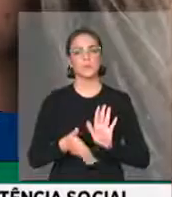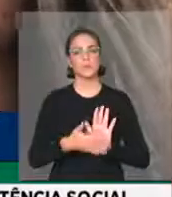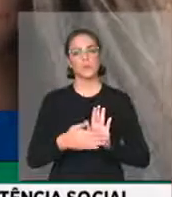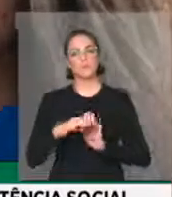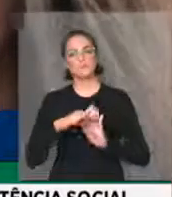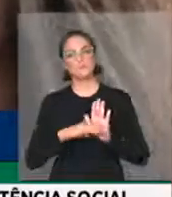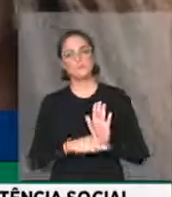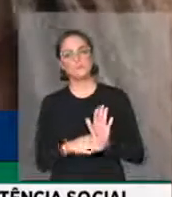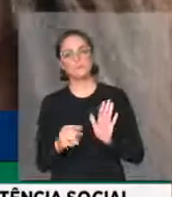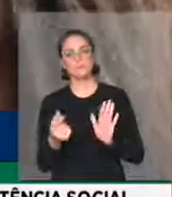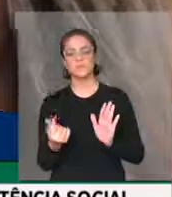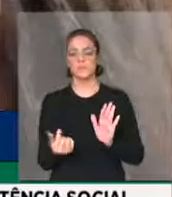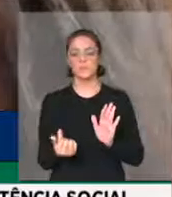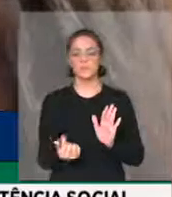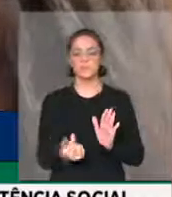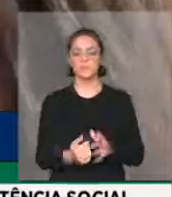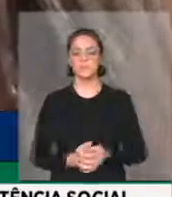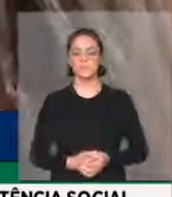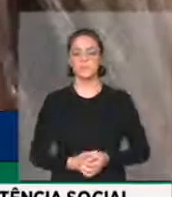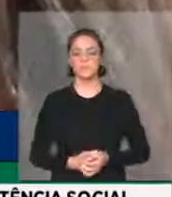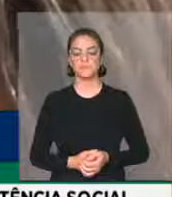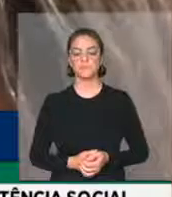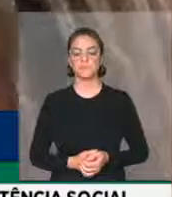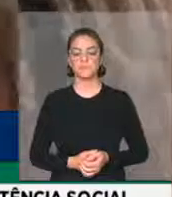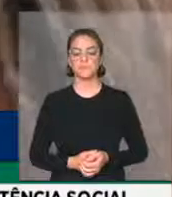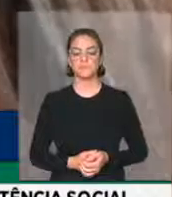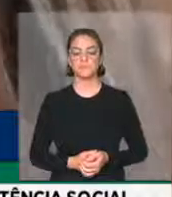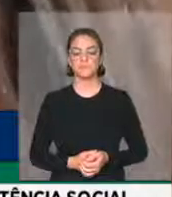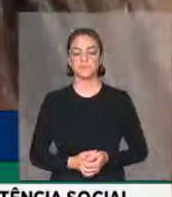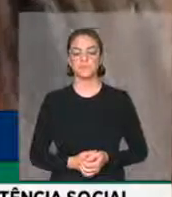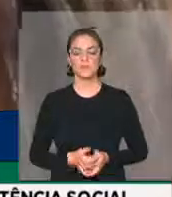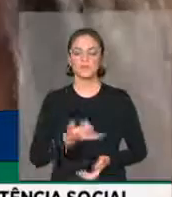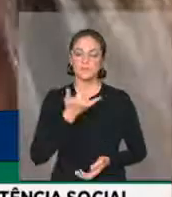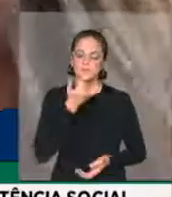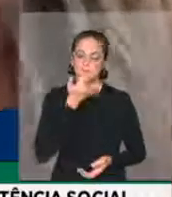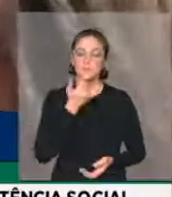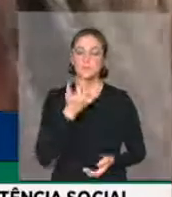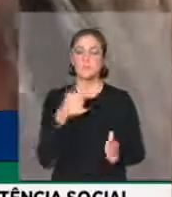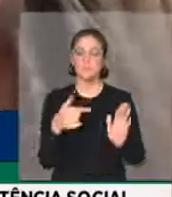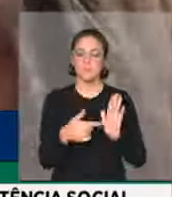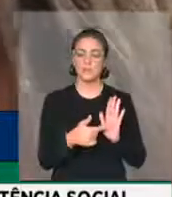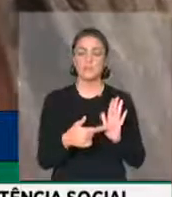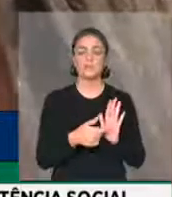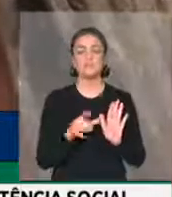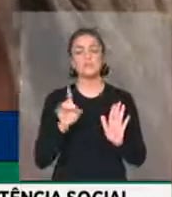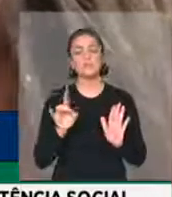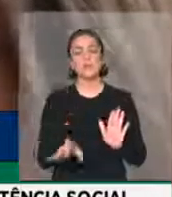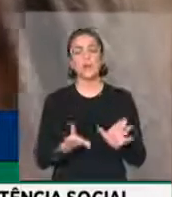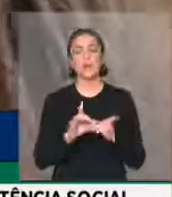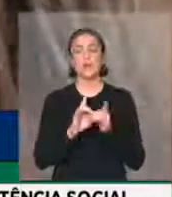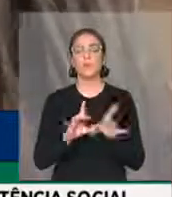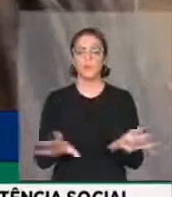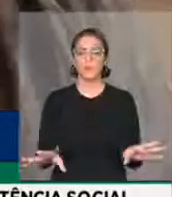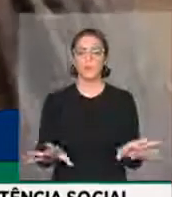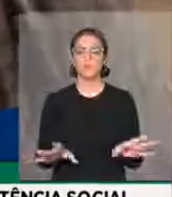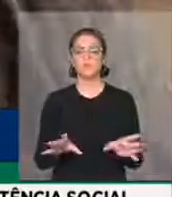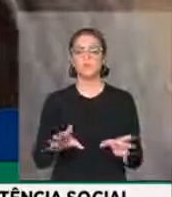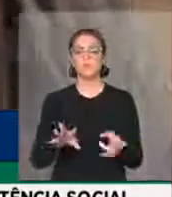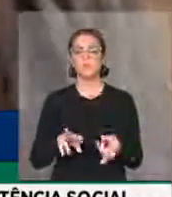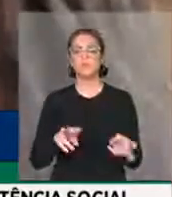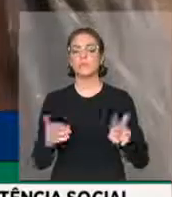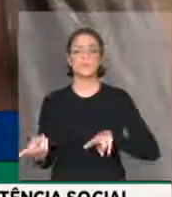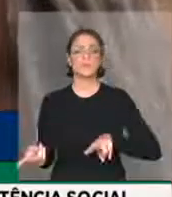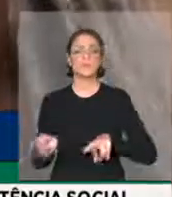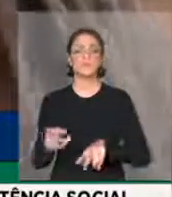tratam da autorização para transposição ou transferência de